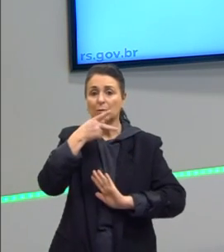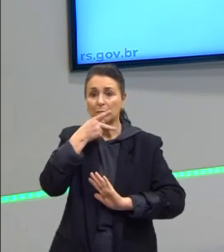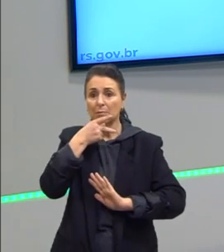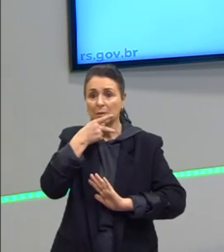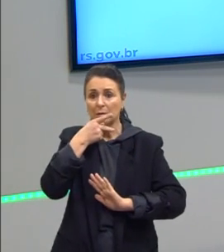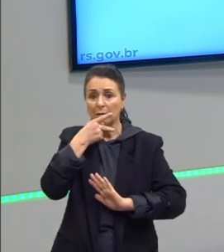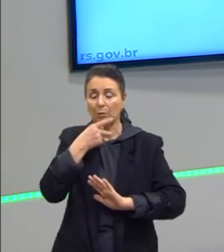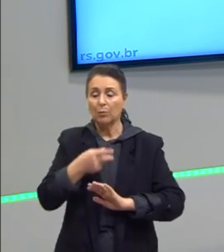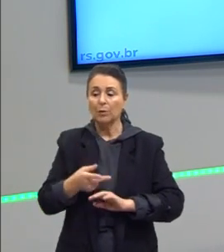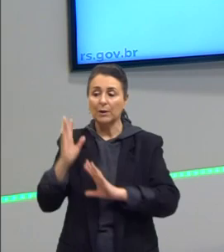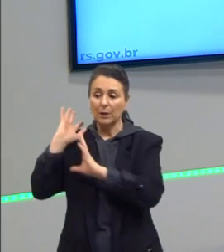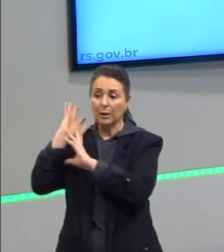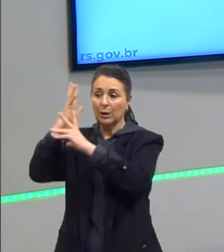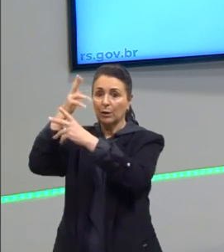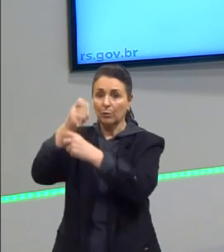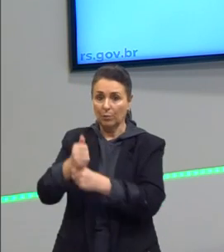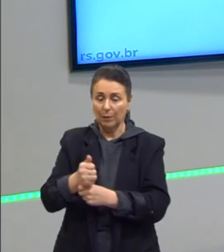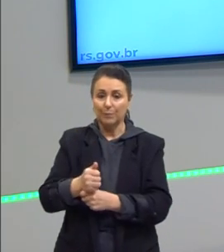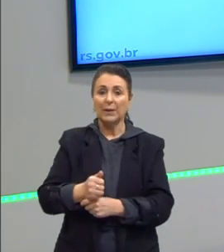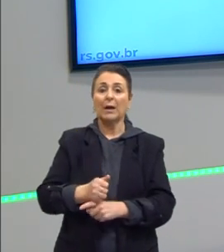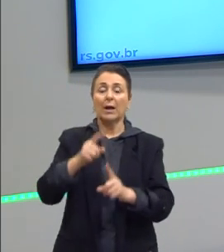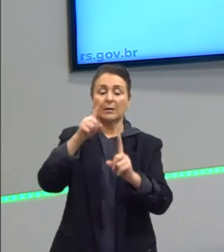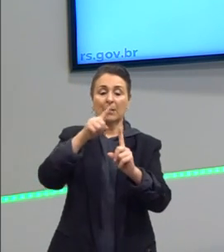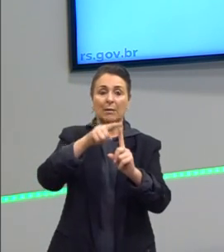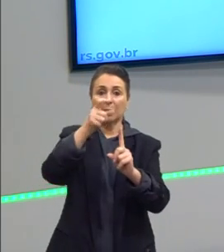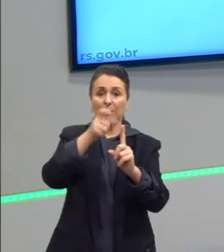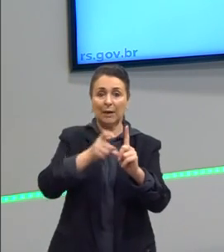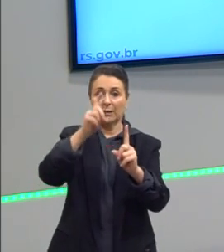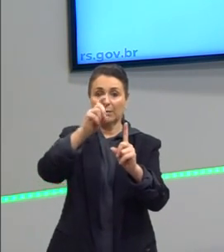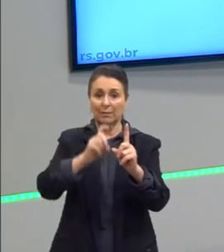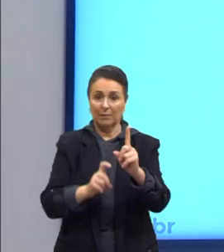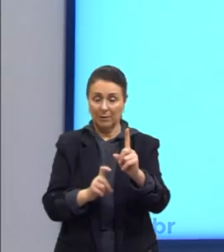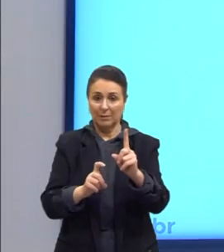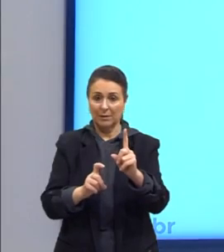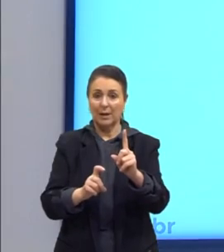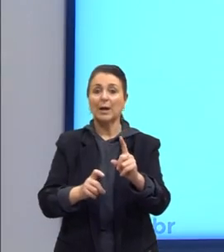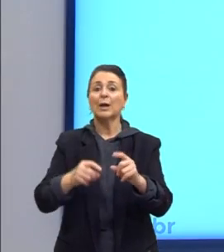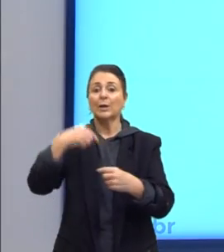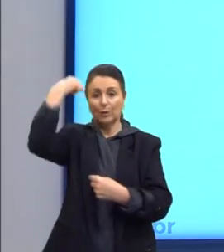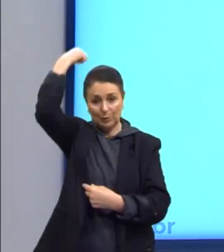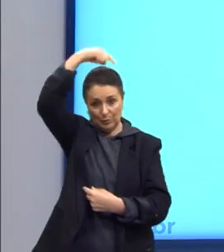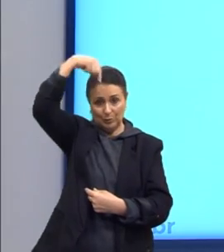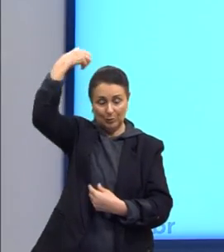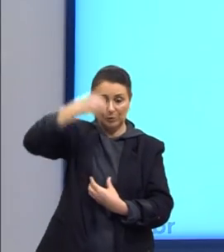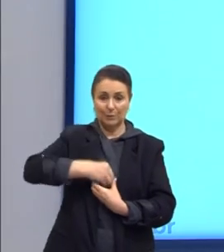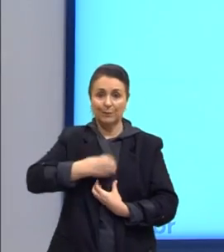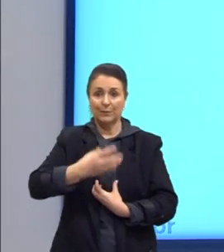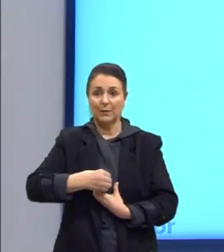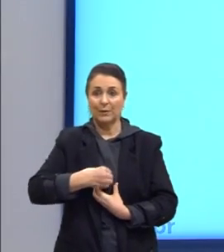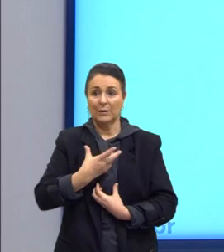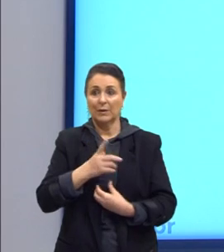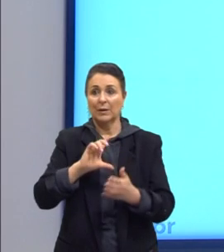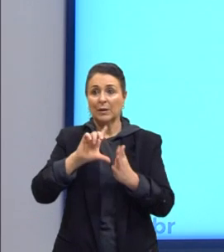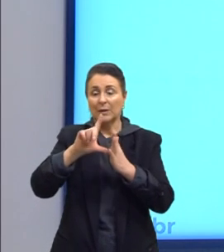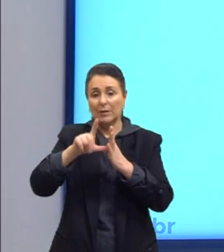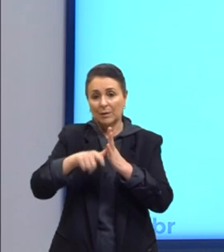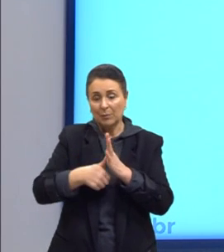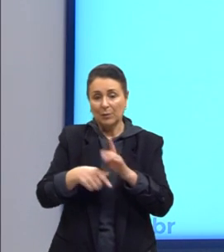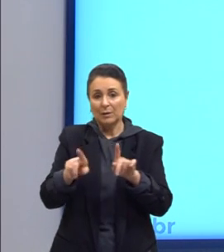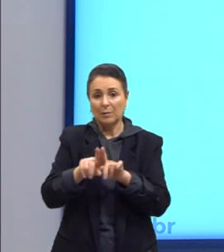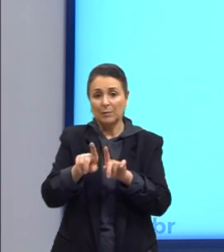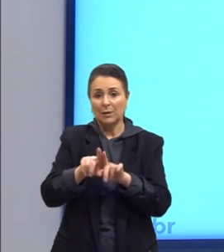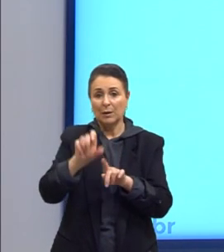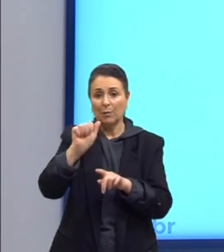essa metafísica platônica, o Santo Agostinho. O Santo Tomás de Aquino, já que bem depois, já quase no final da Idade Média,